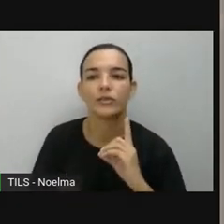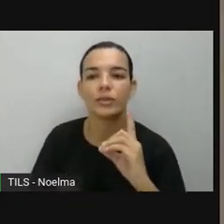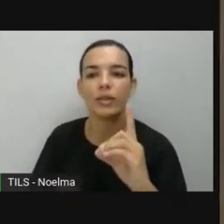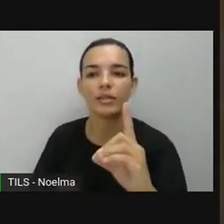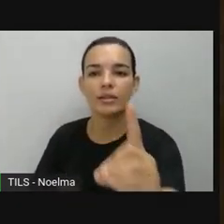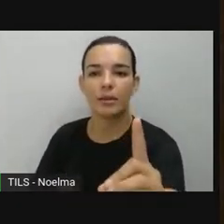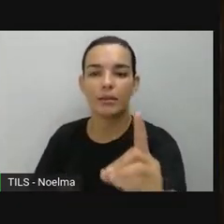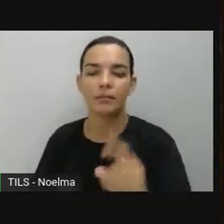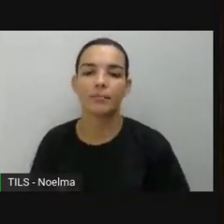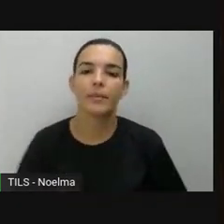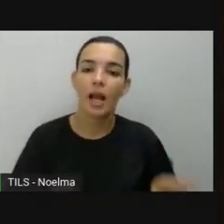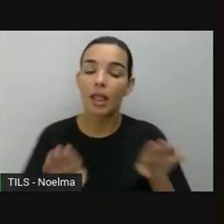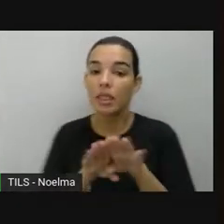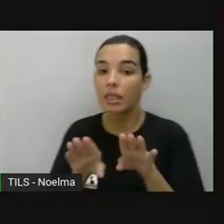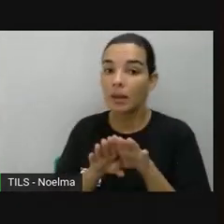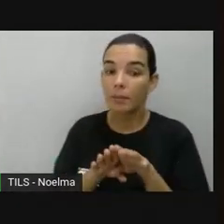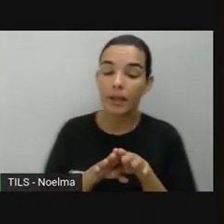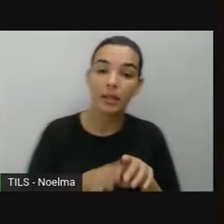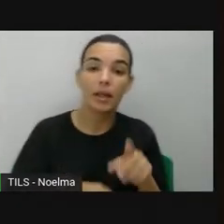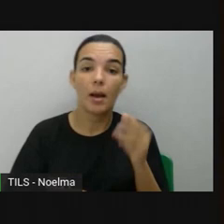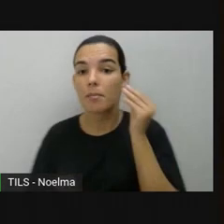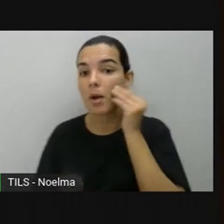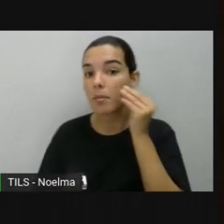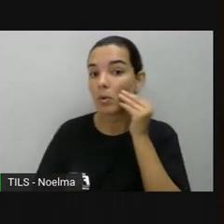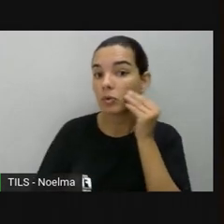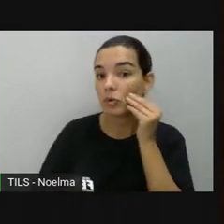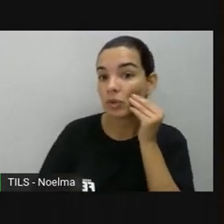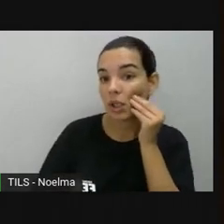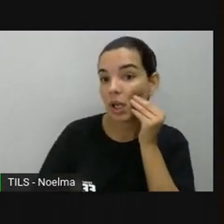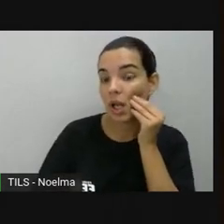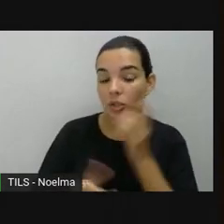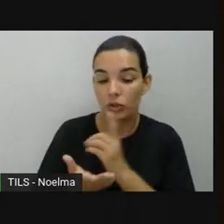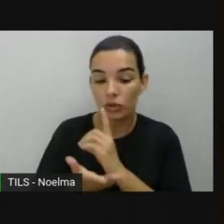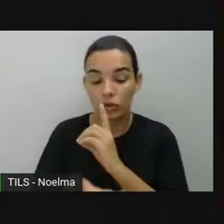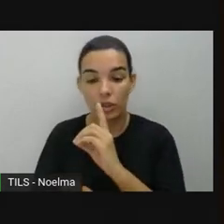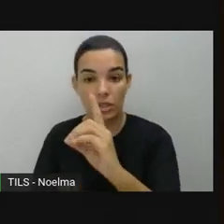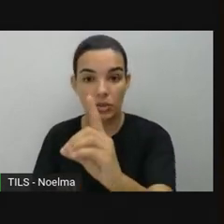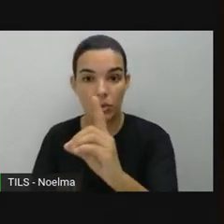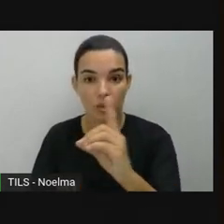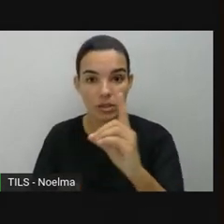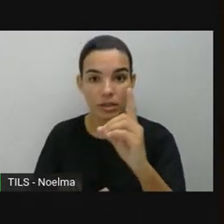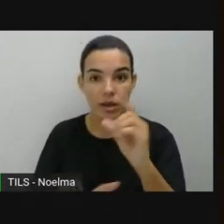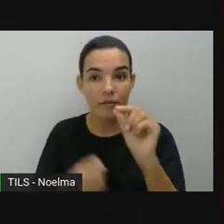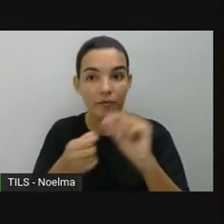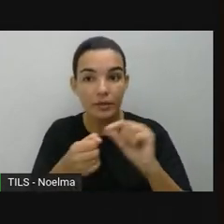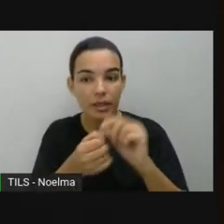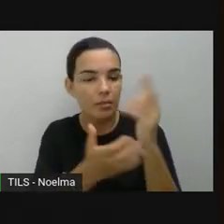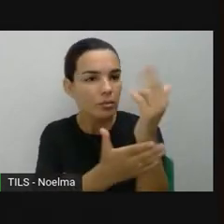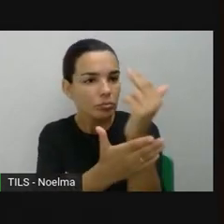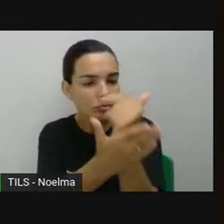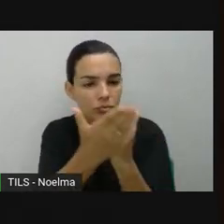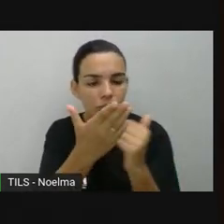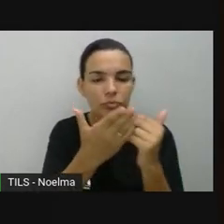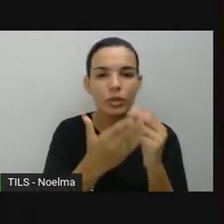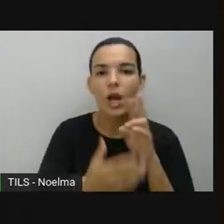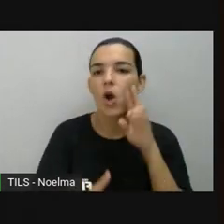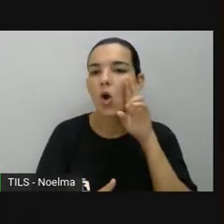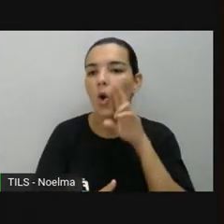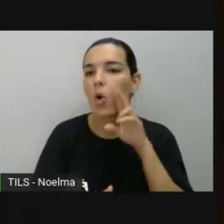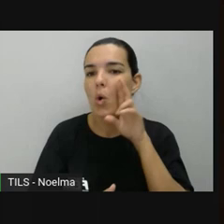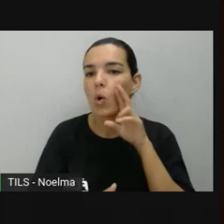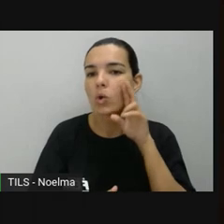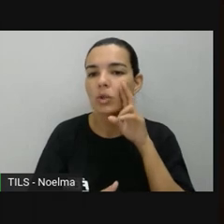Para representar as direções, nós usamos a rosa dos ventos, o desenho de uma estrela com várias